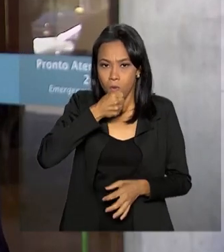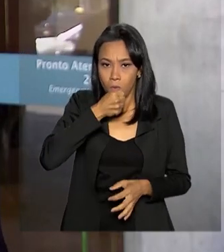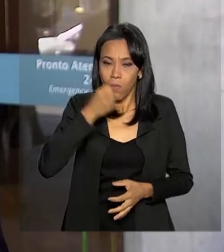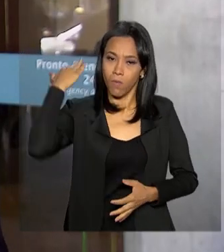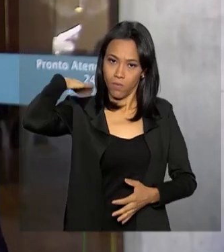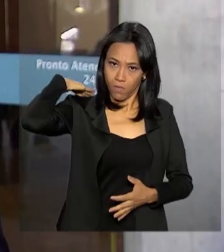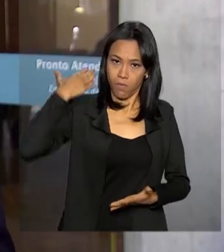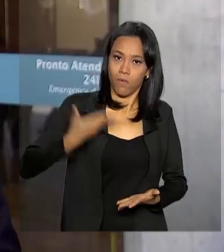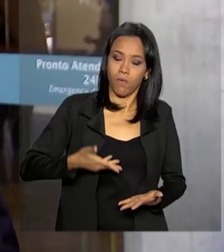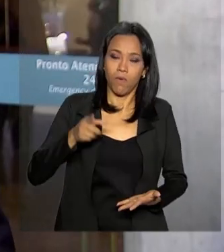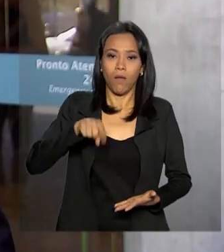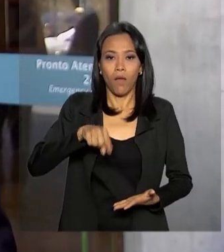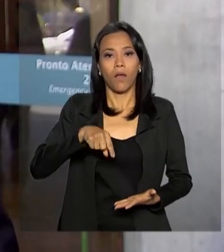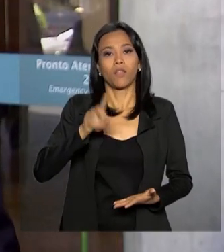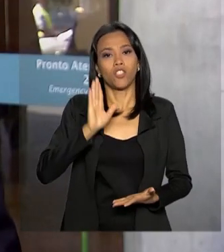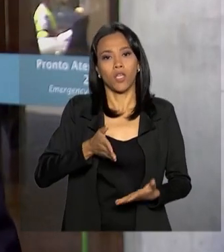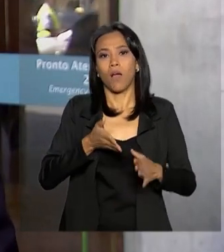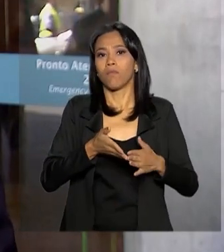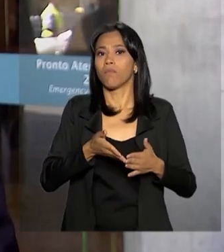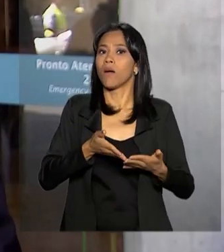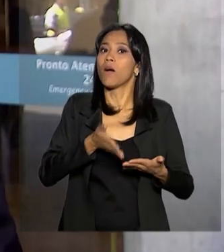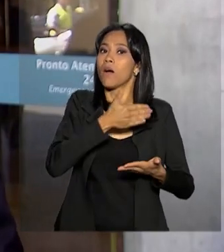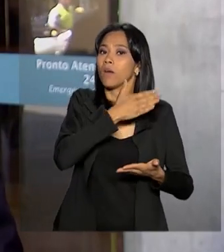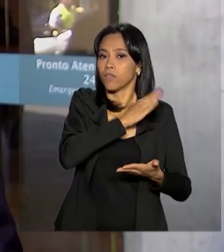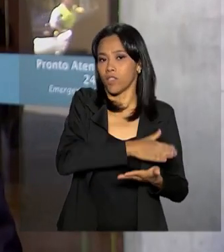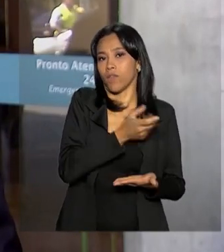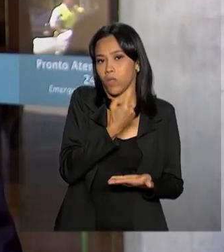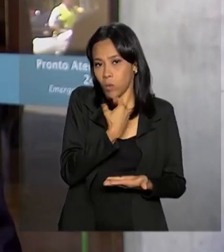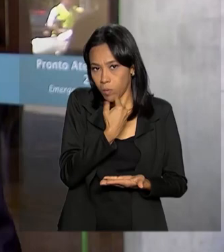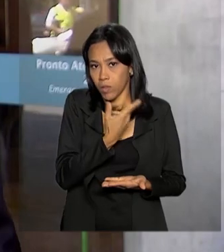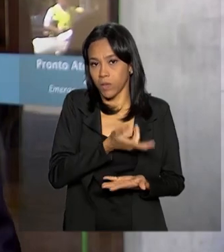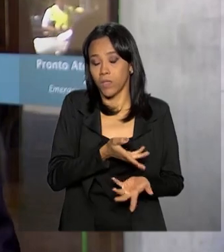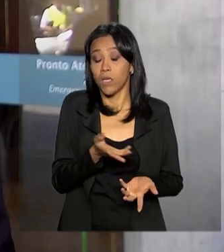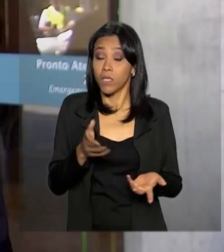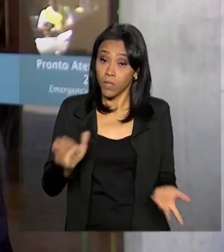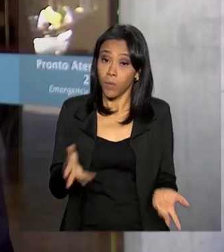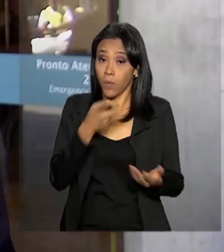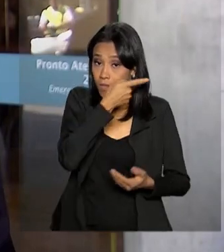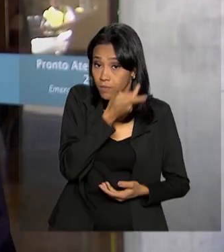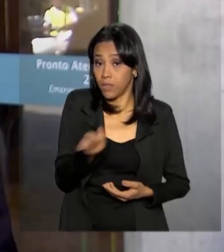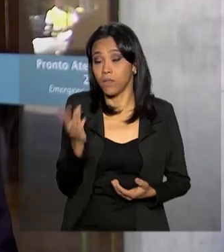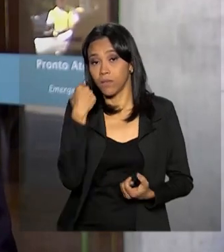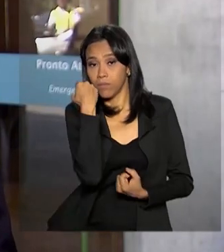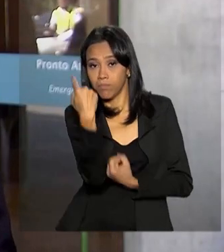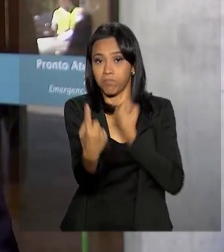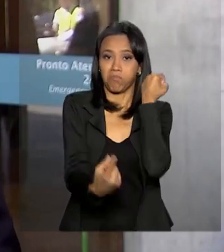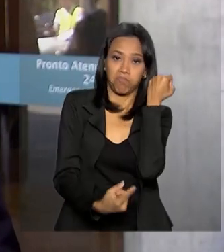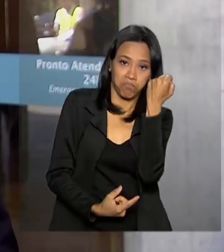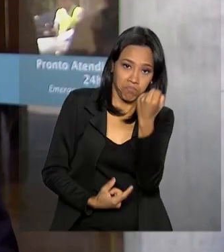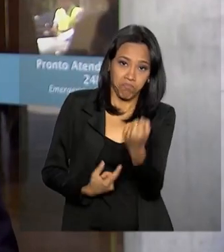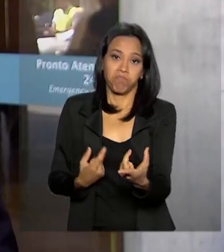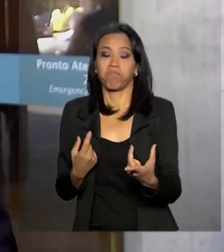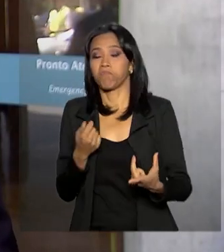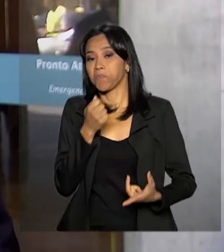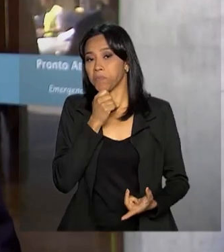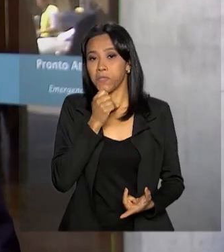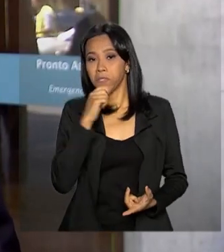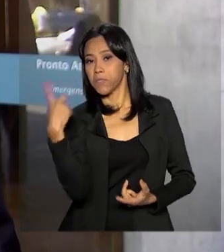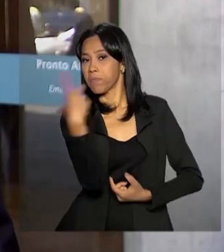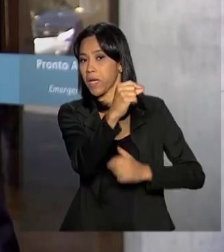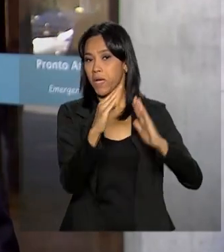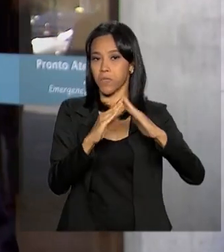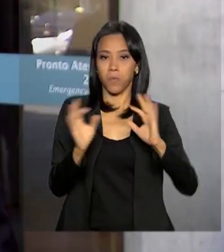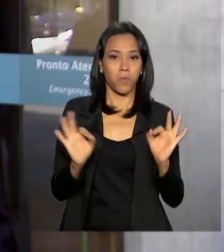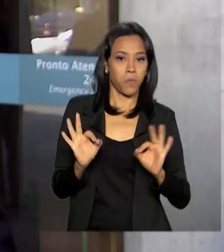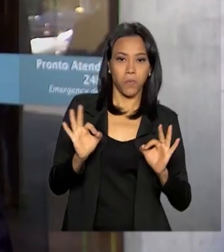antibiótico-terapia que ele já vinha recebendo. As visitas continuam restritas e não há previsão para alta. O presidente